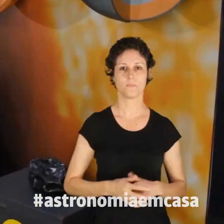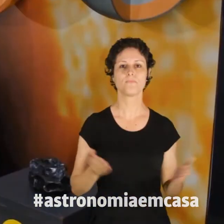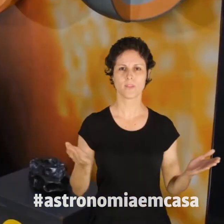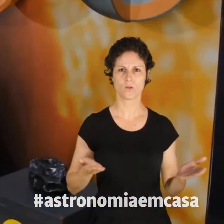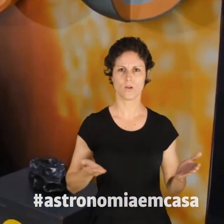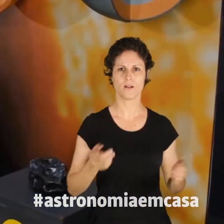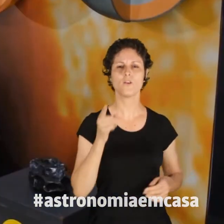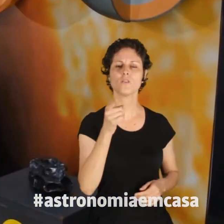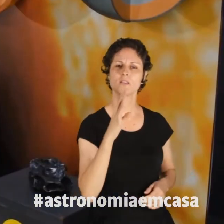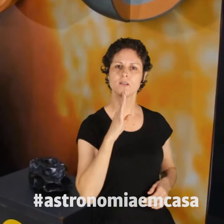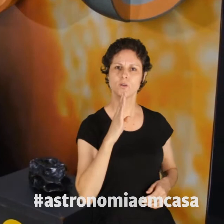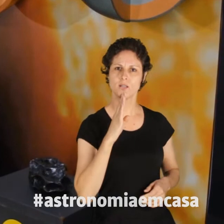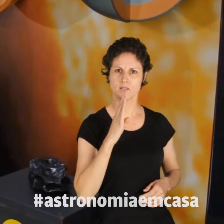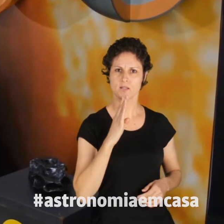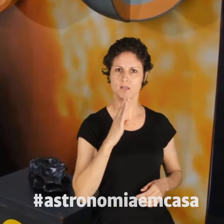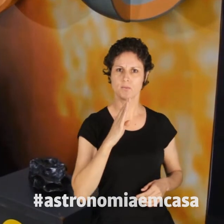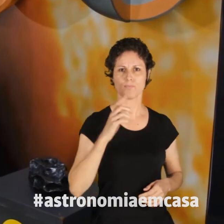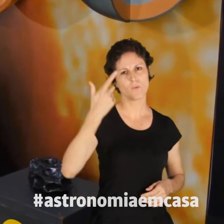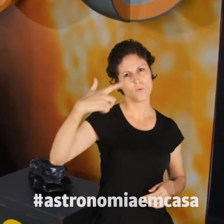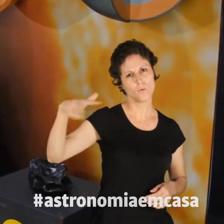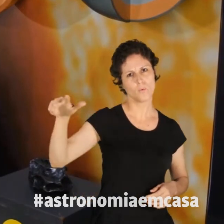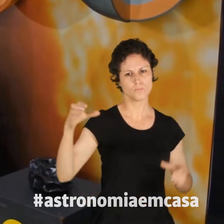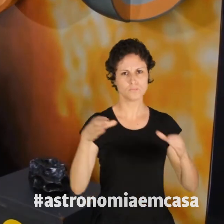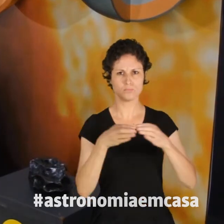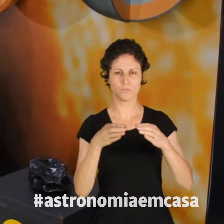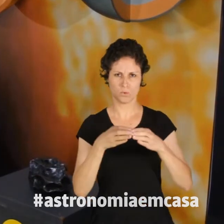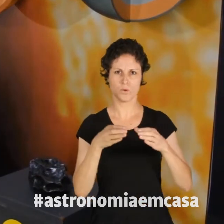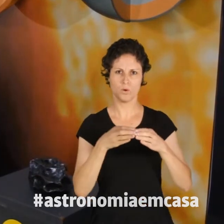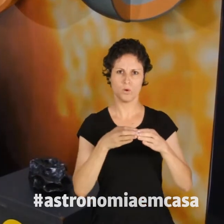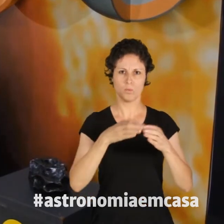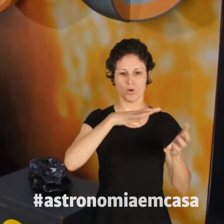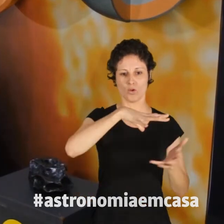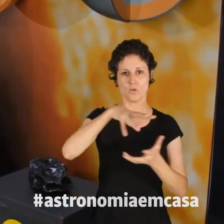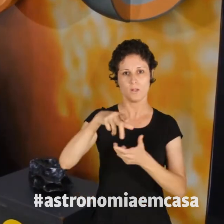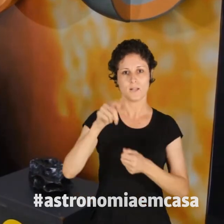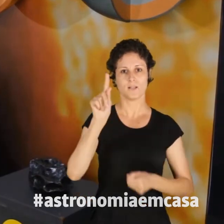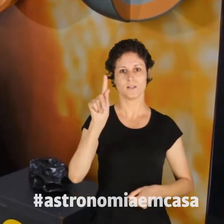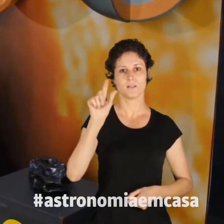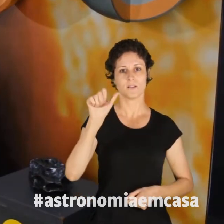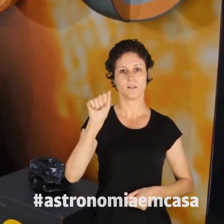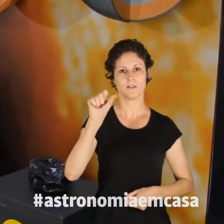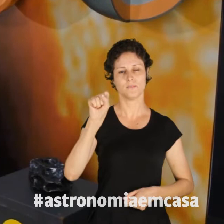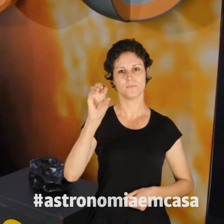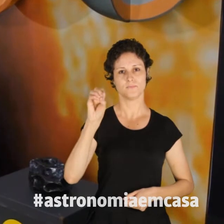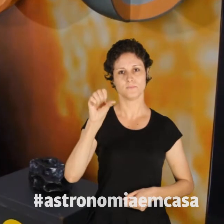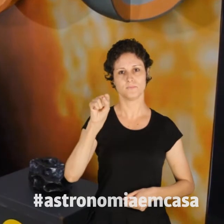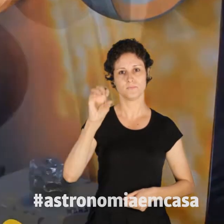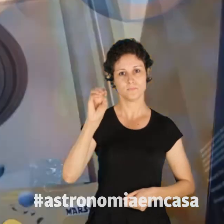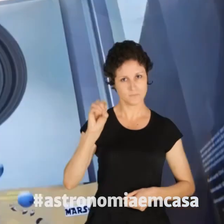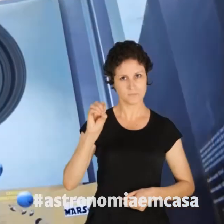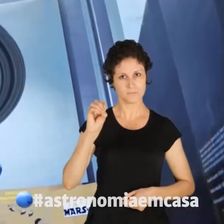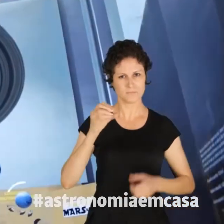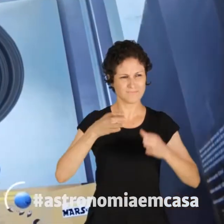Depois de passarmos pela região do cinturão de asteroides, chegamos agora na região do segundo grupo de planetas. Eles são